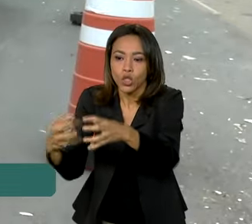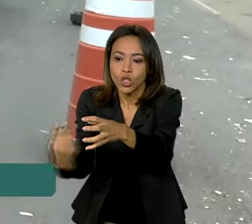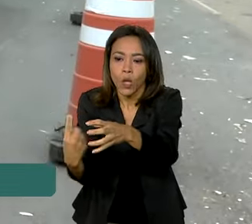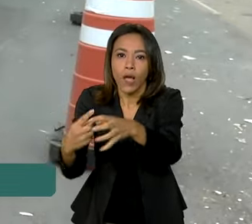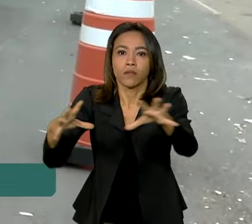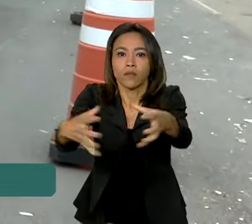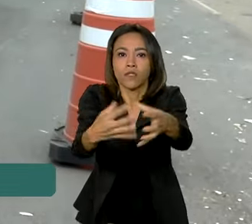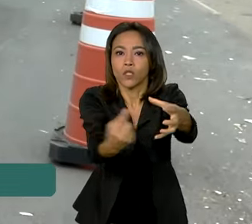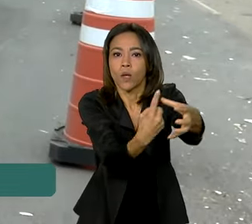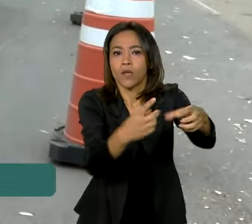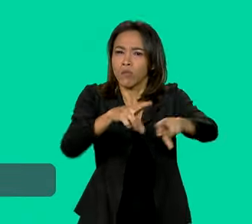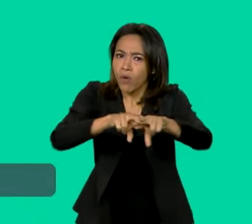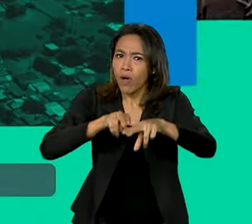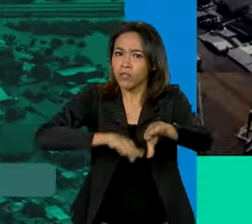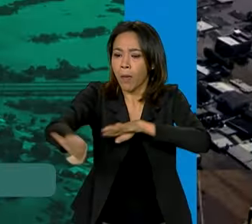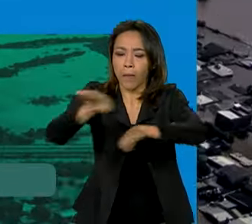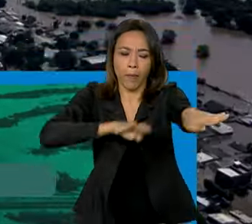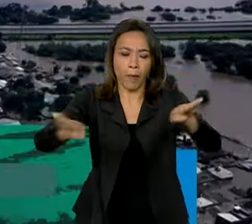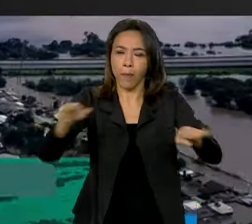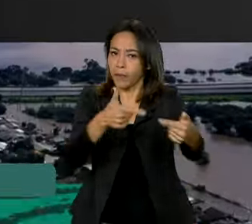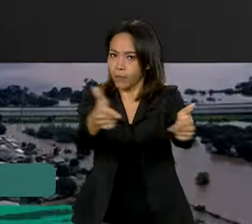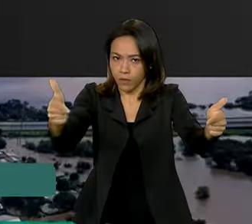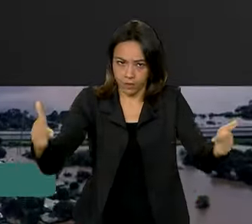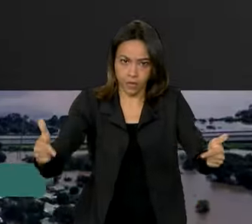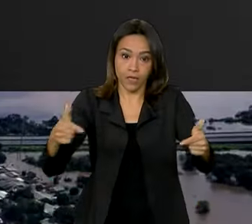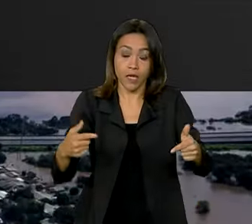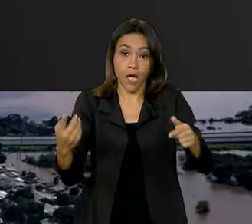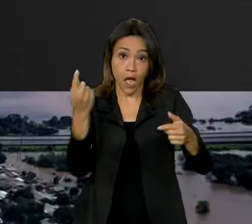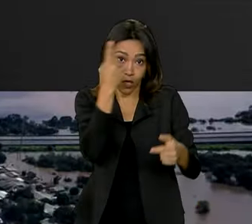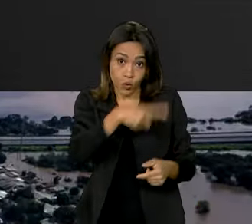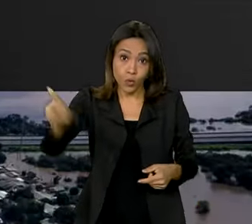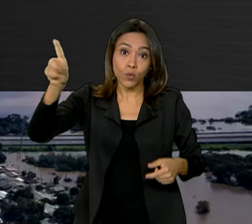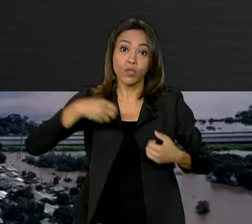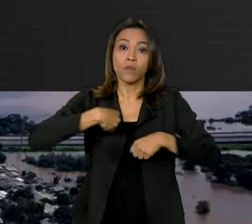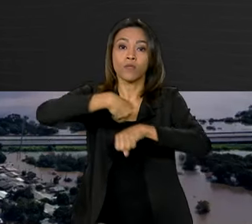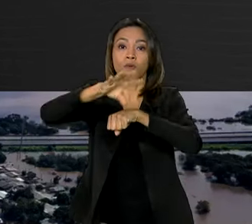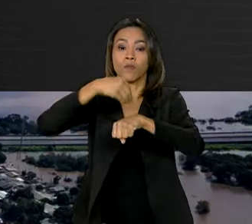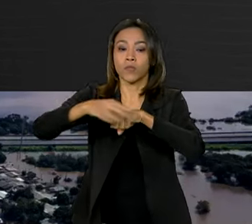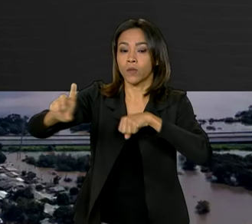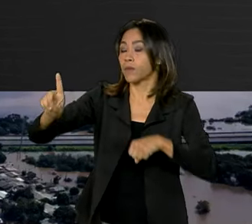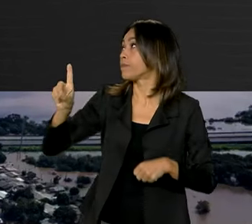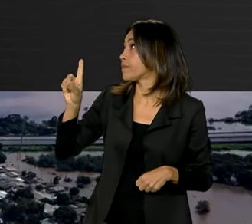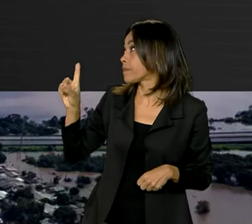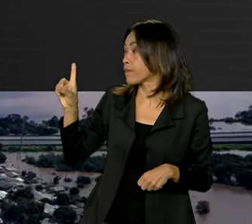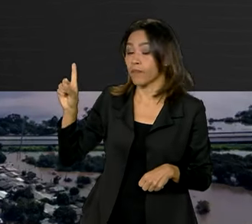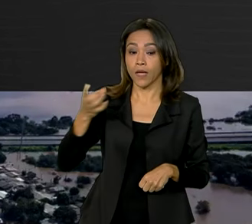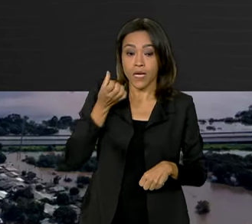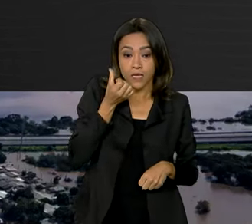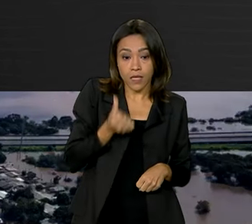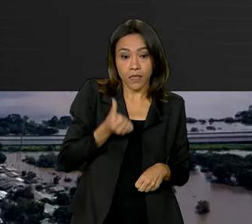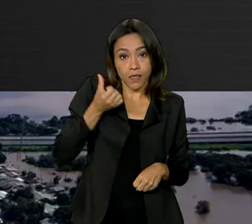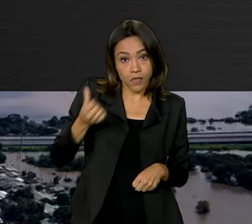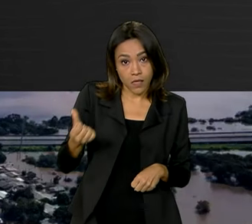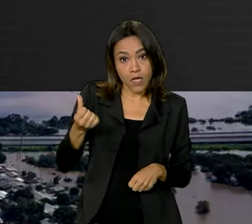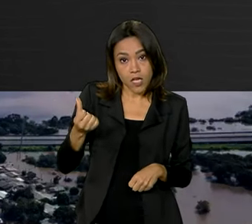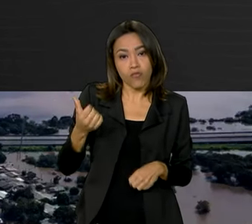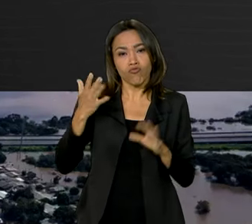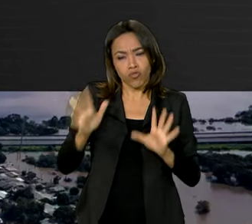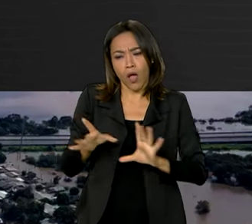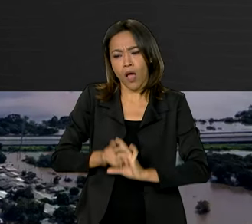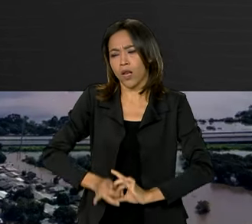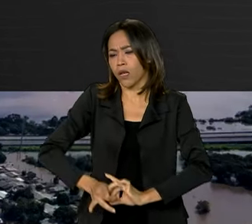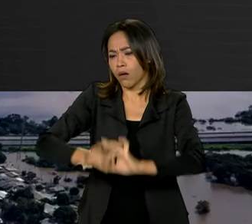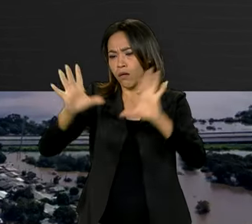em rodovias federais. De acordo com os últimos dados divulgados, 66 trechos estão com liberação